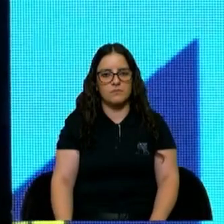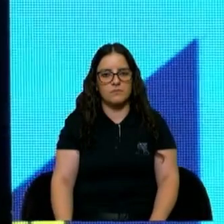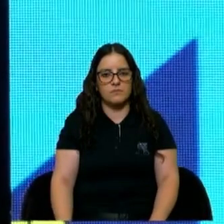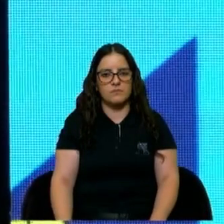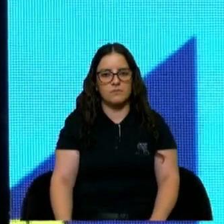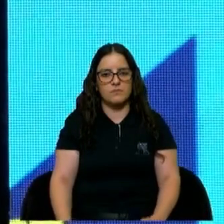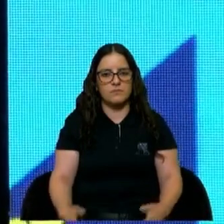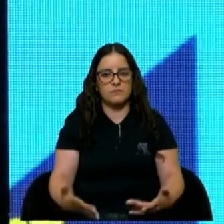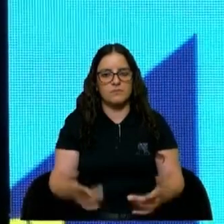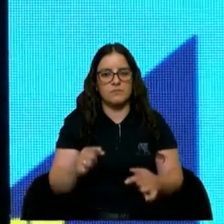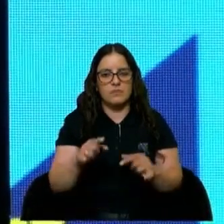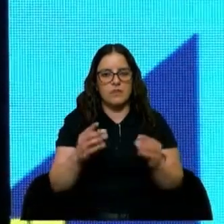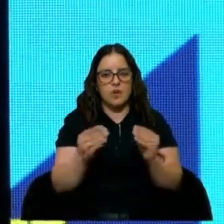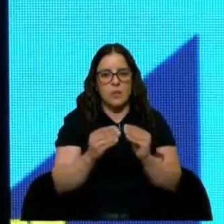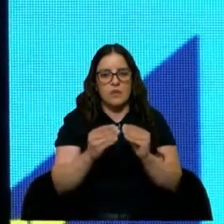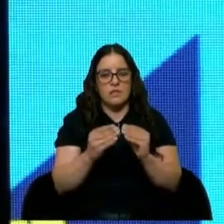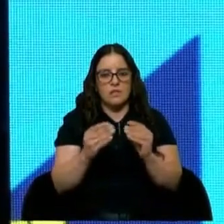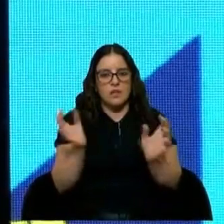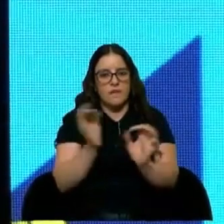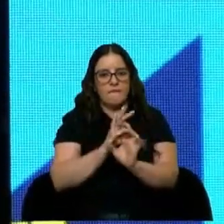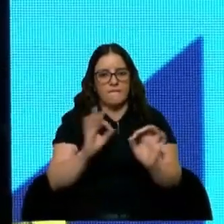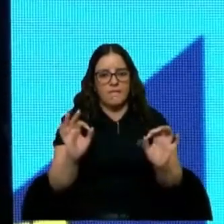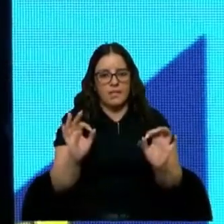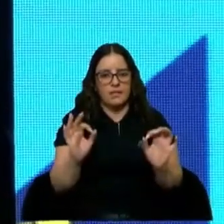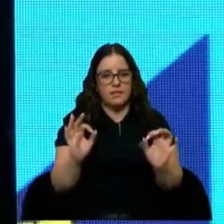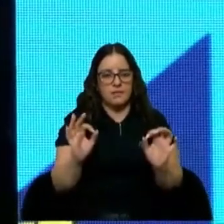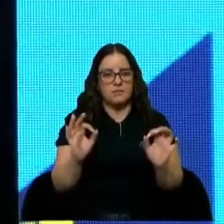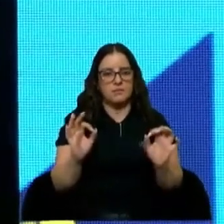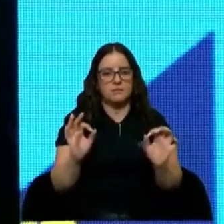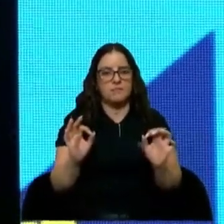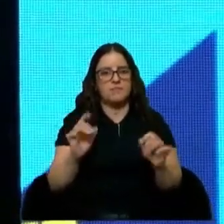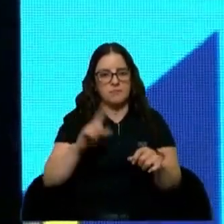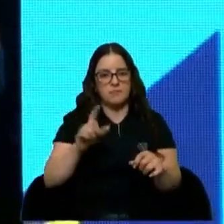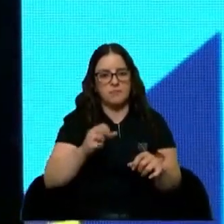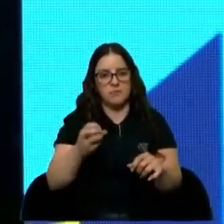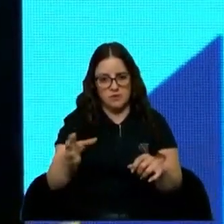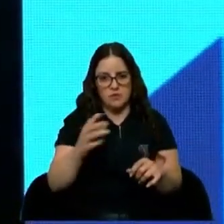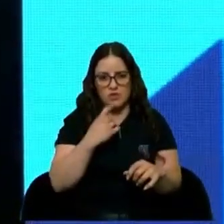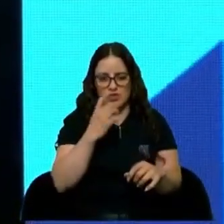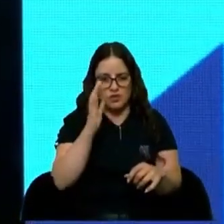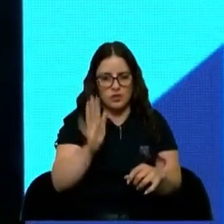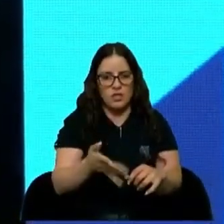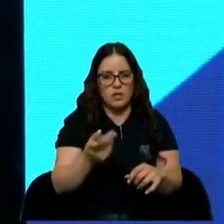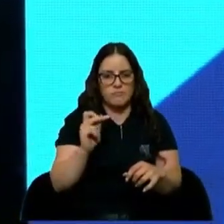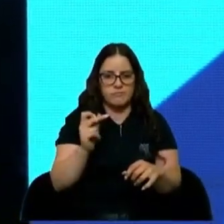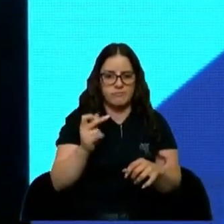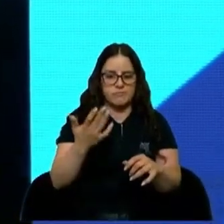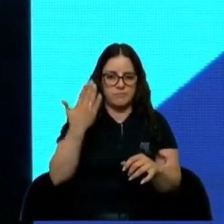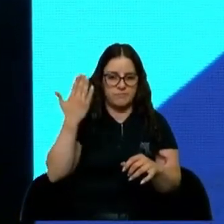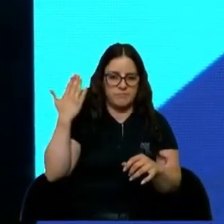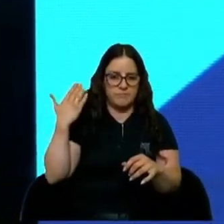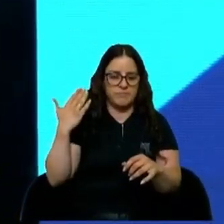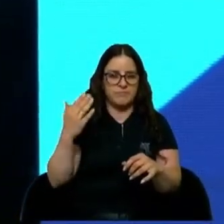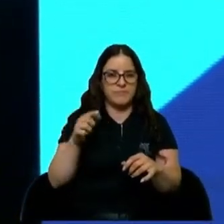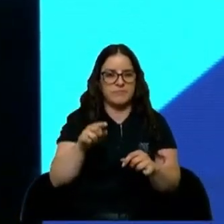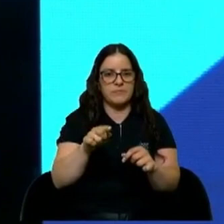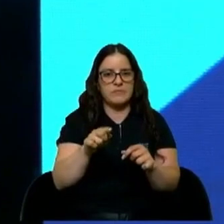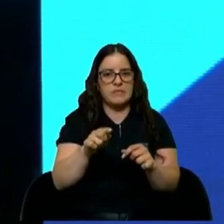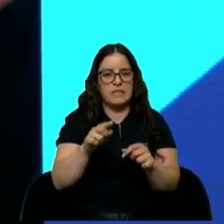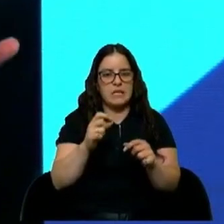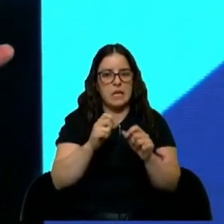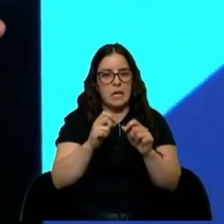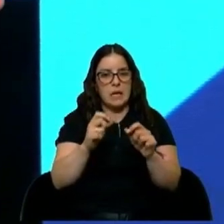Vamos então a essa combinação perfeita, é sabido, já foi dito várias vezes aqui, e noutros anos as empresas de tecnologia